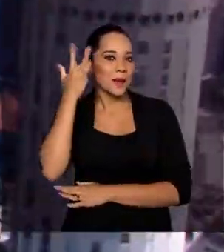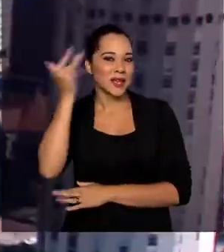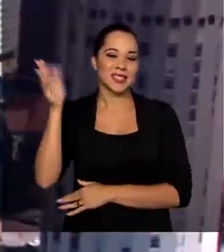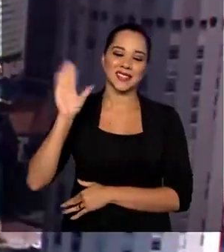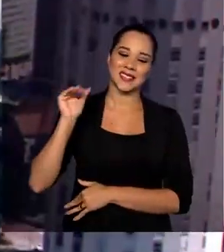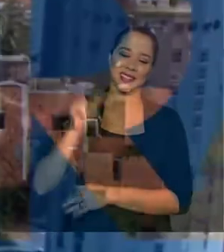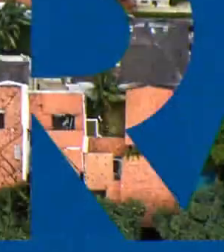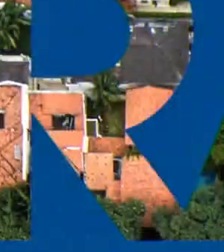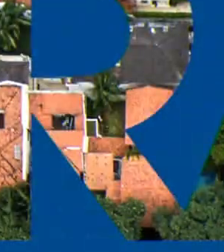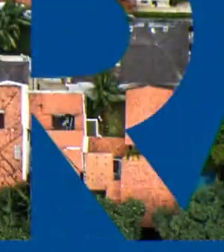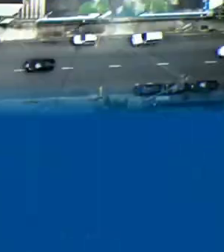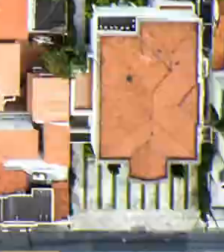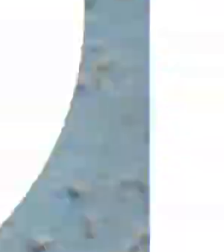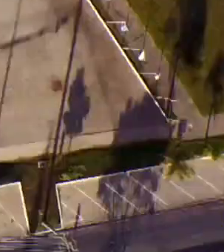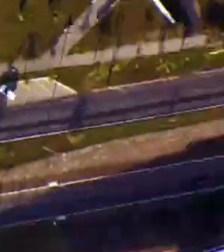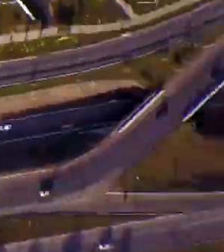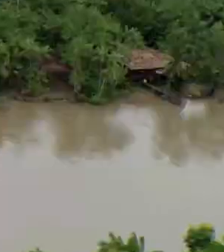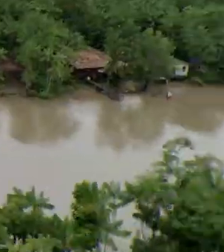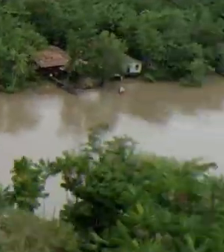amanhã. Tchau!